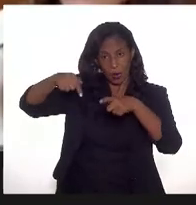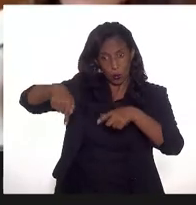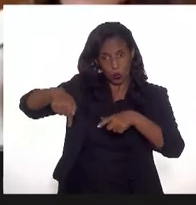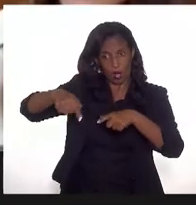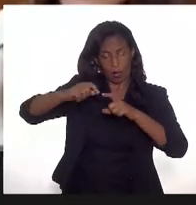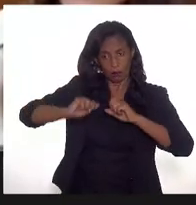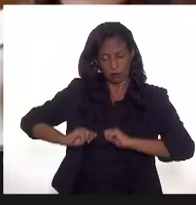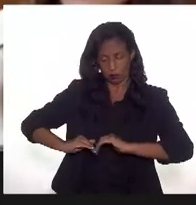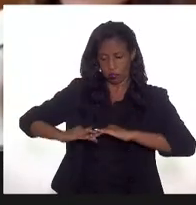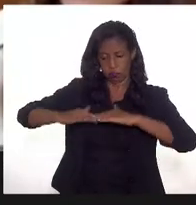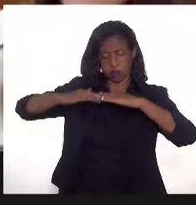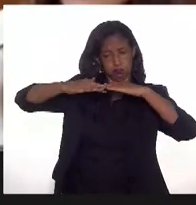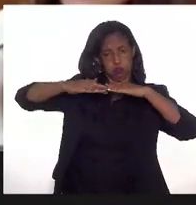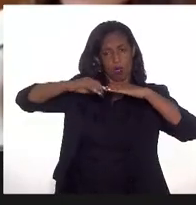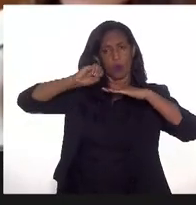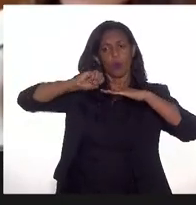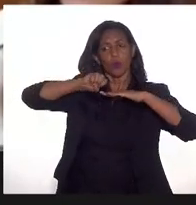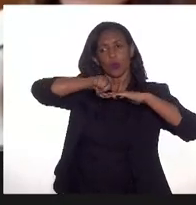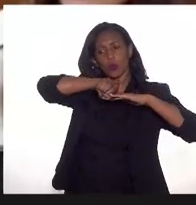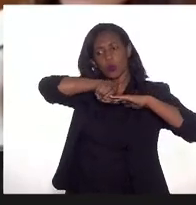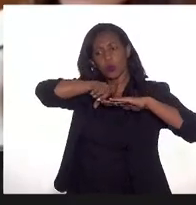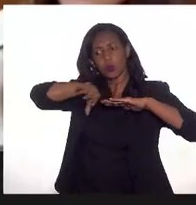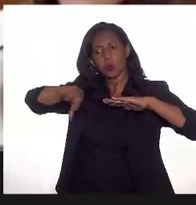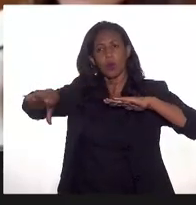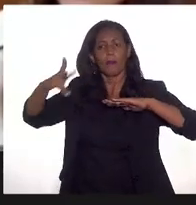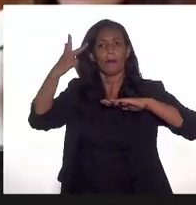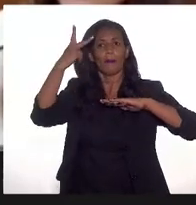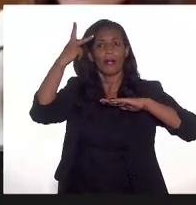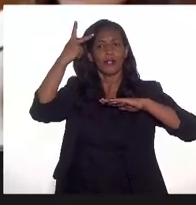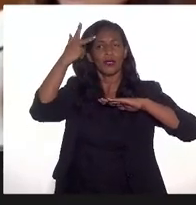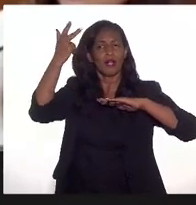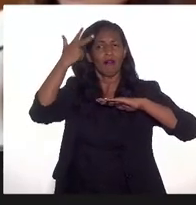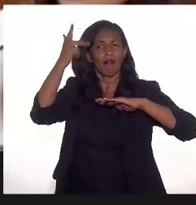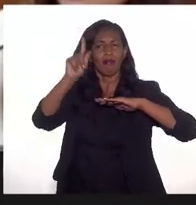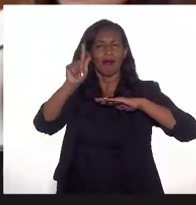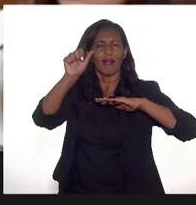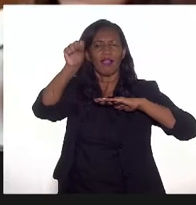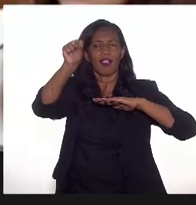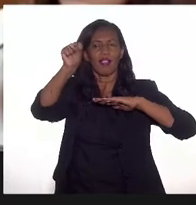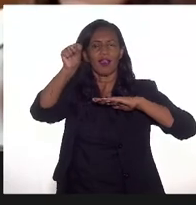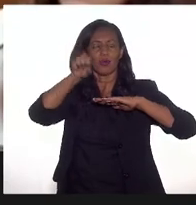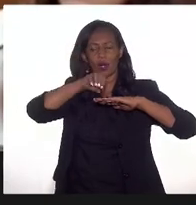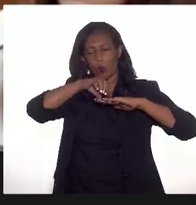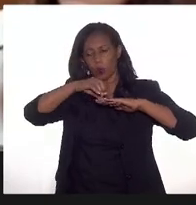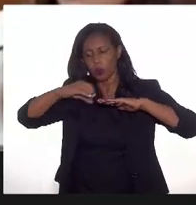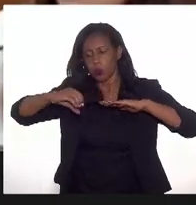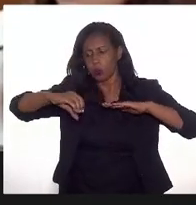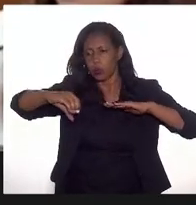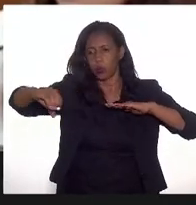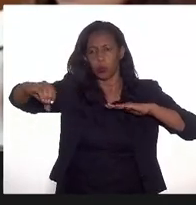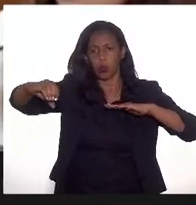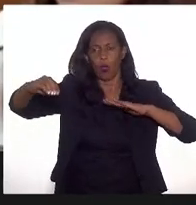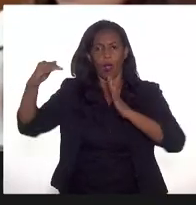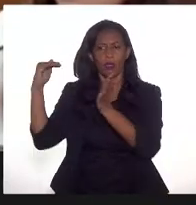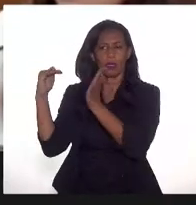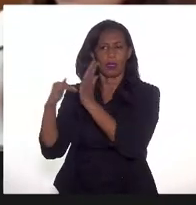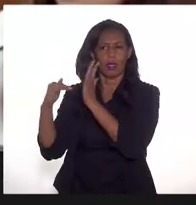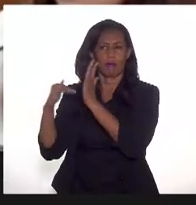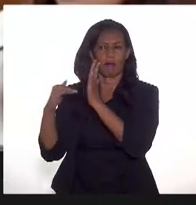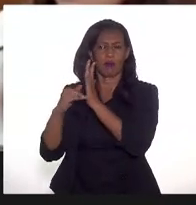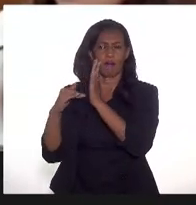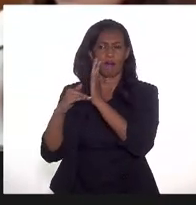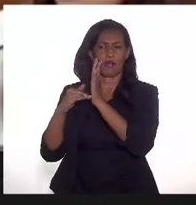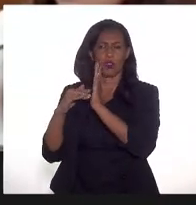mais gás natural do pré-sal, tentando atingir o limite ali do escoamento do